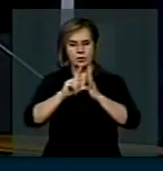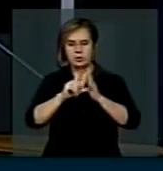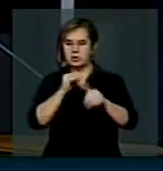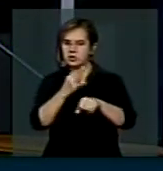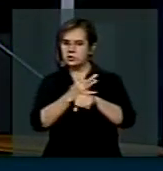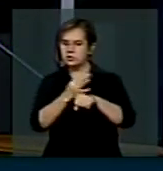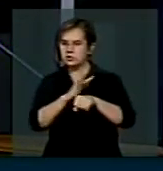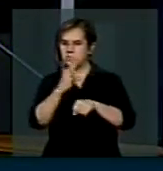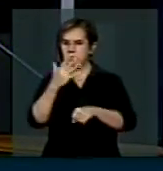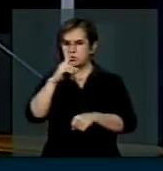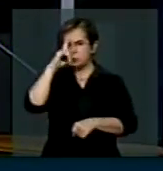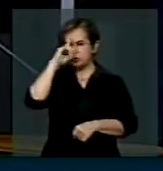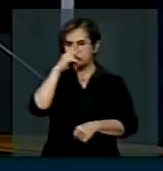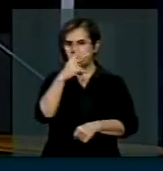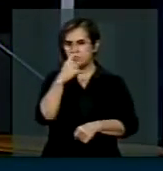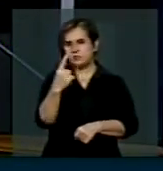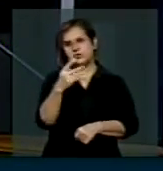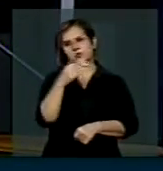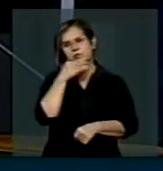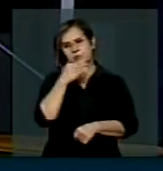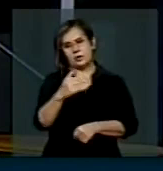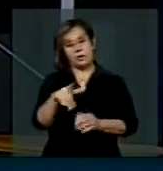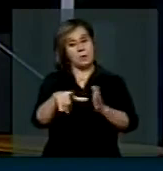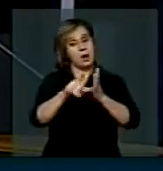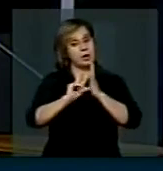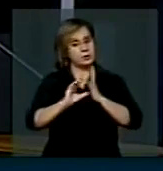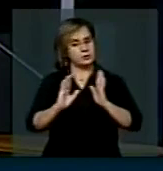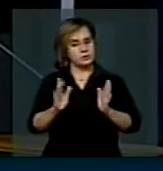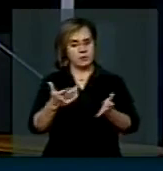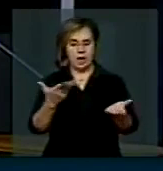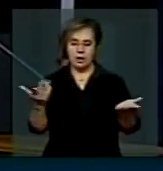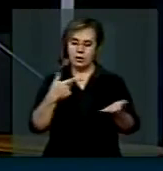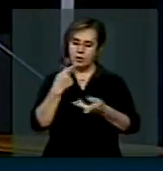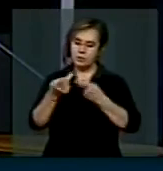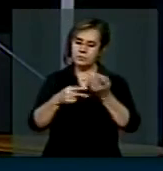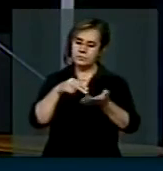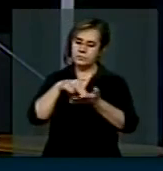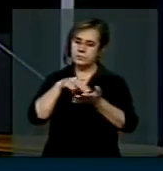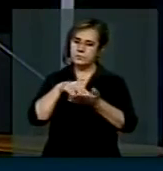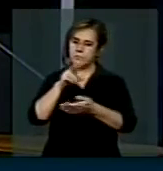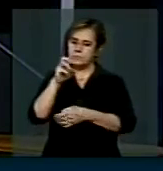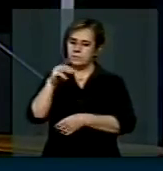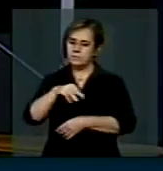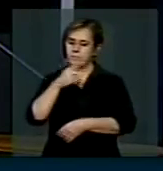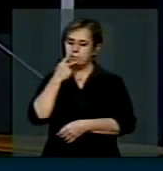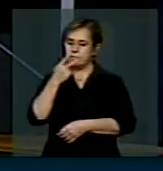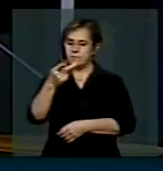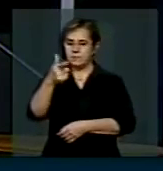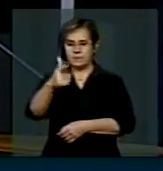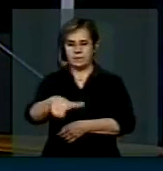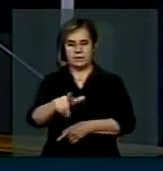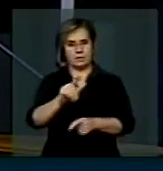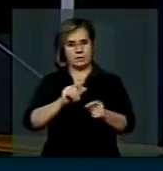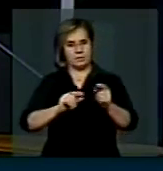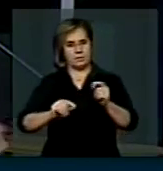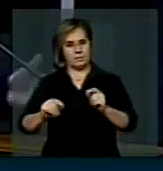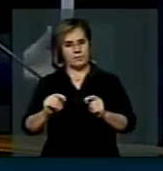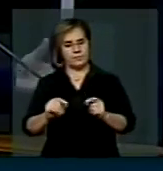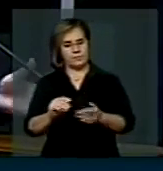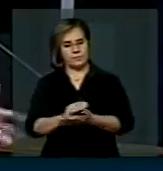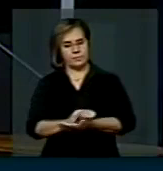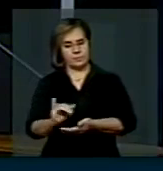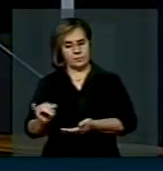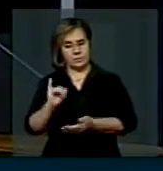volta do dia 21 de dezembro. Mas, presidente, me inscrevi no pequeno expediente mais uma vez para falar sobre o